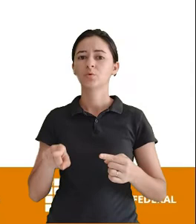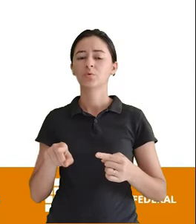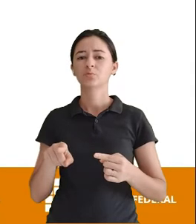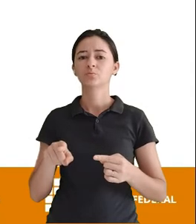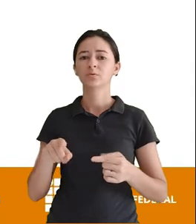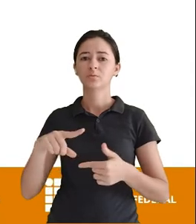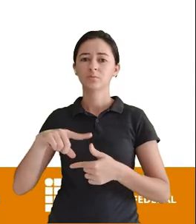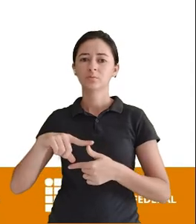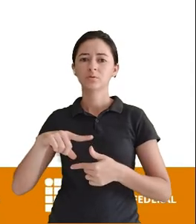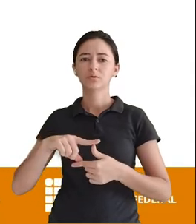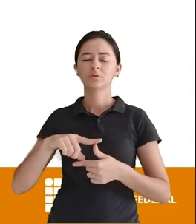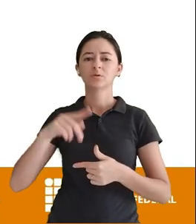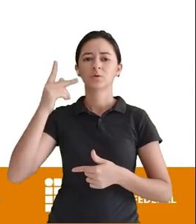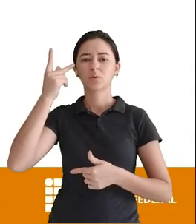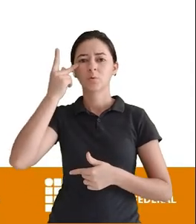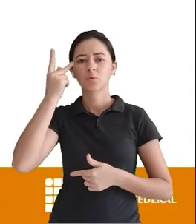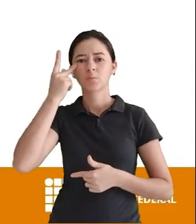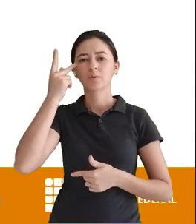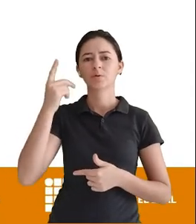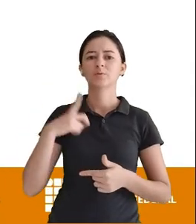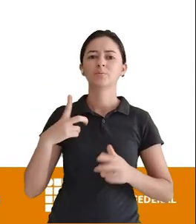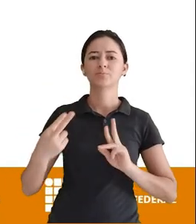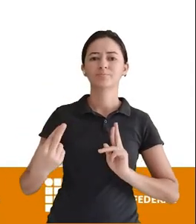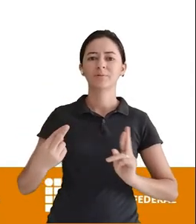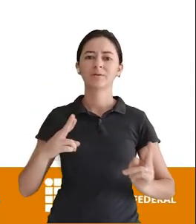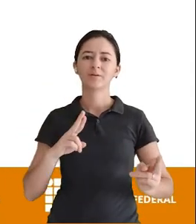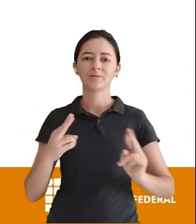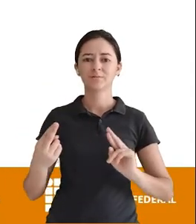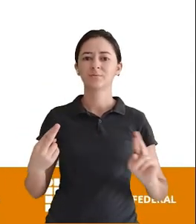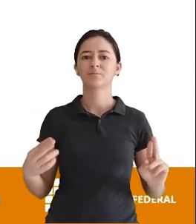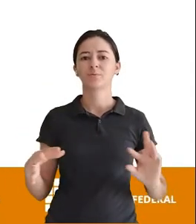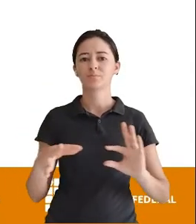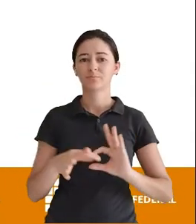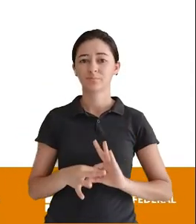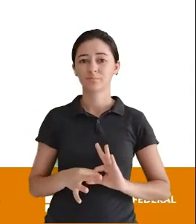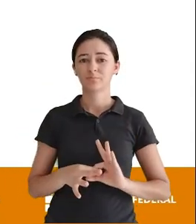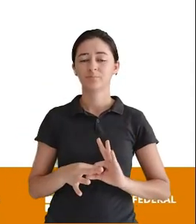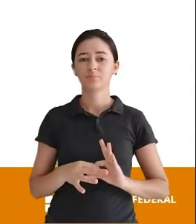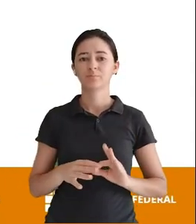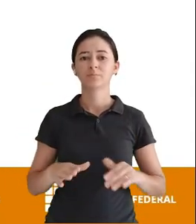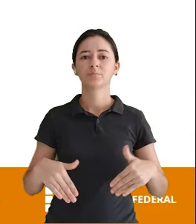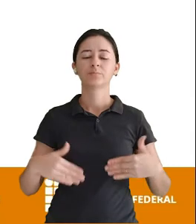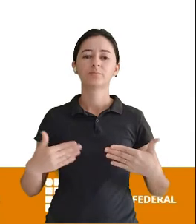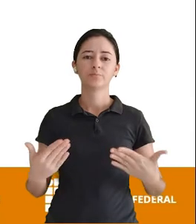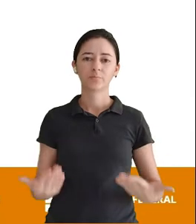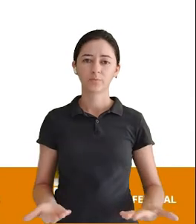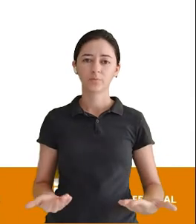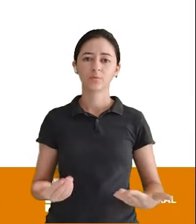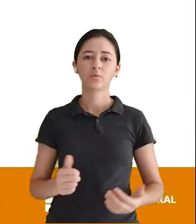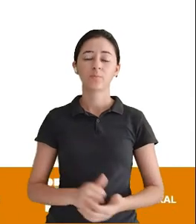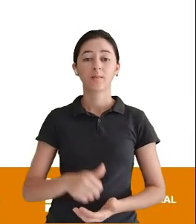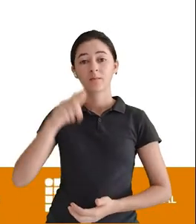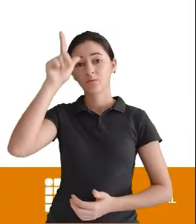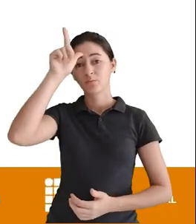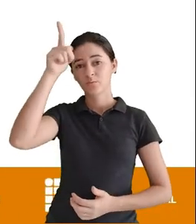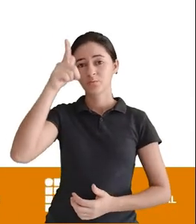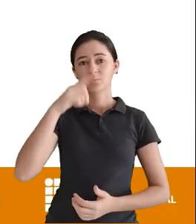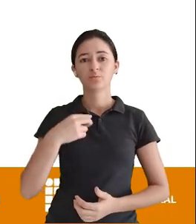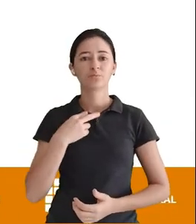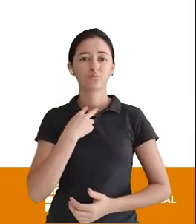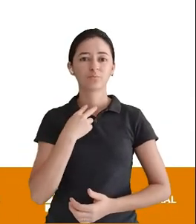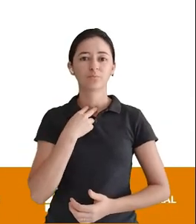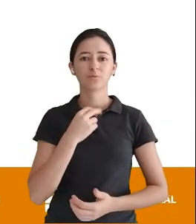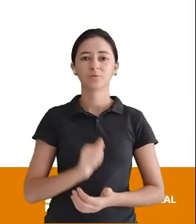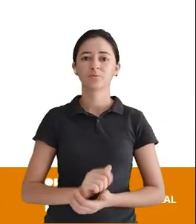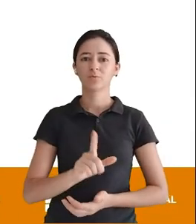Eles usam Eles estão referenciando O registro que está Dentro de país Então logo Eu não posso Vim